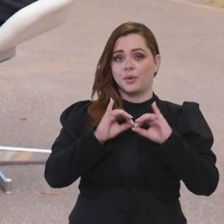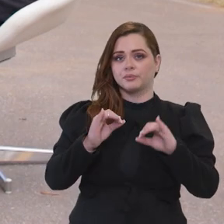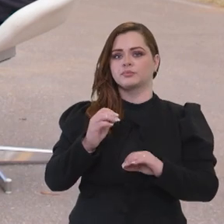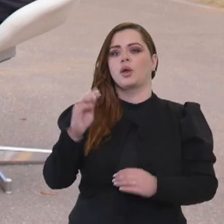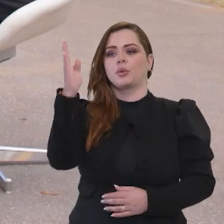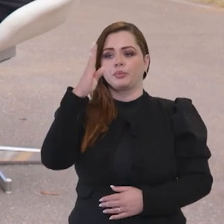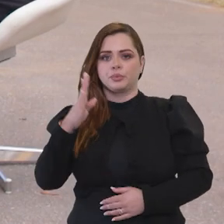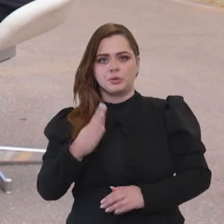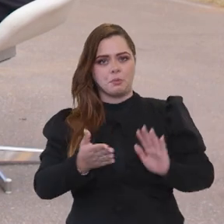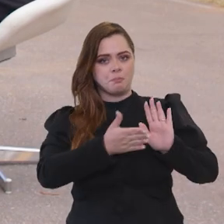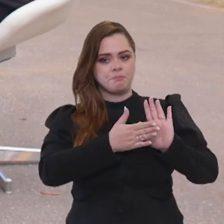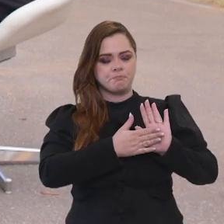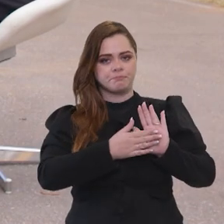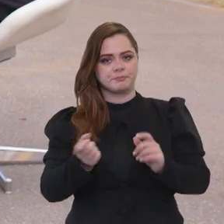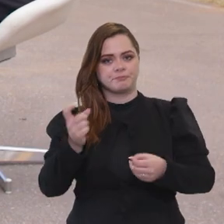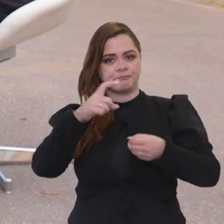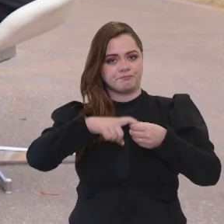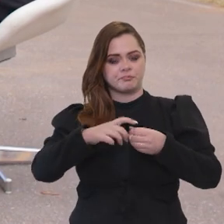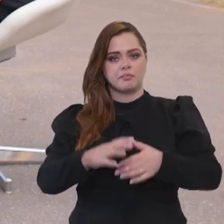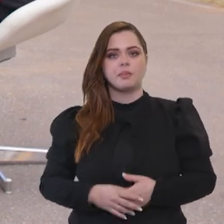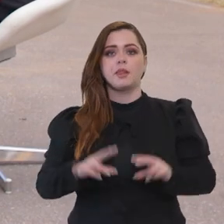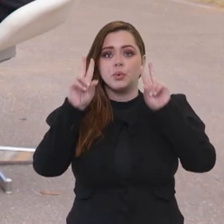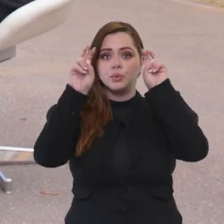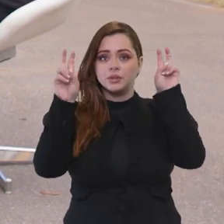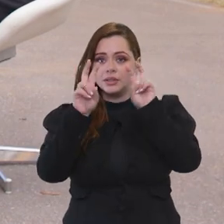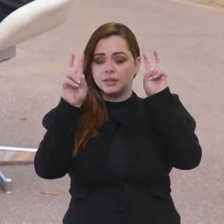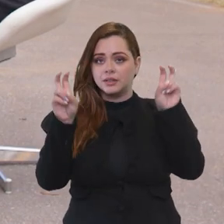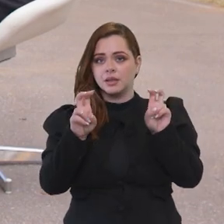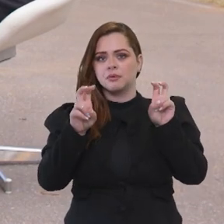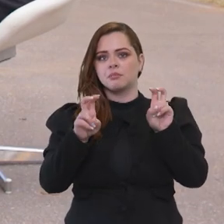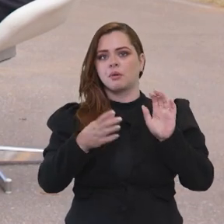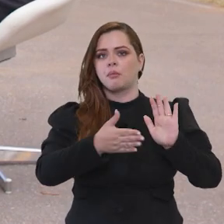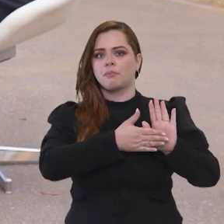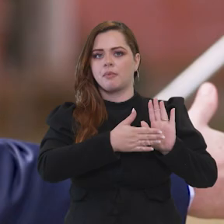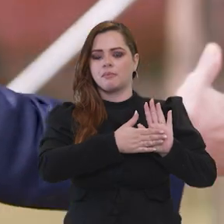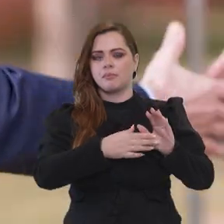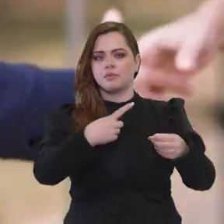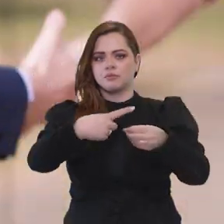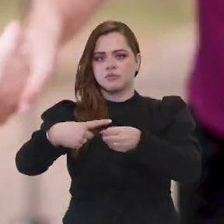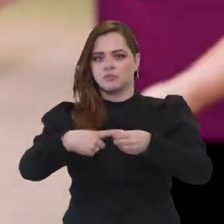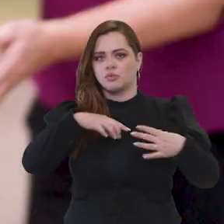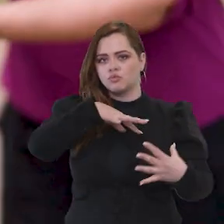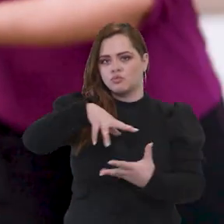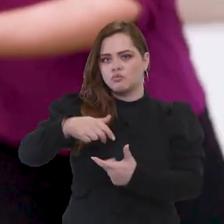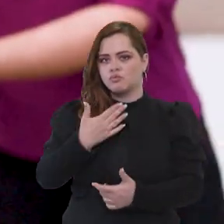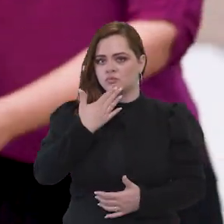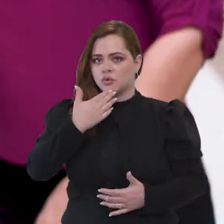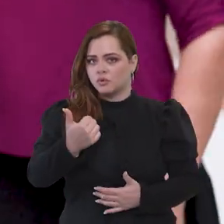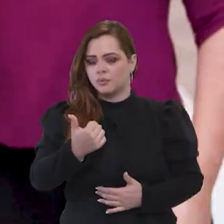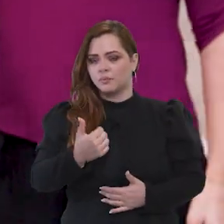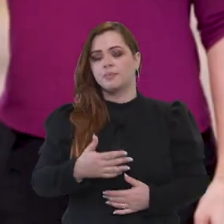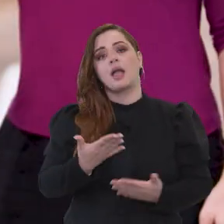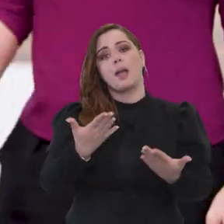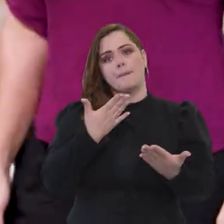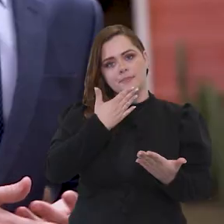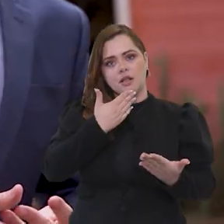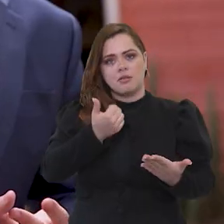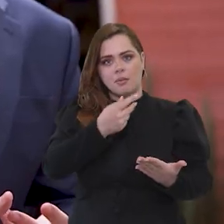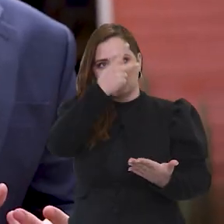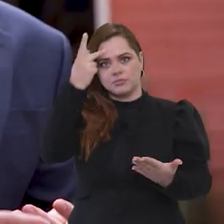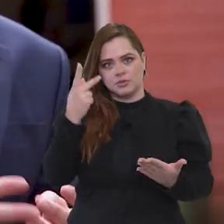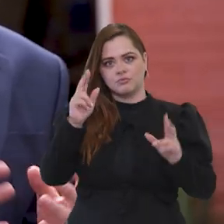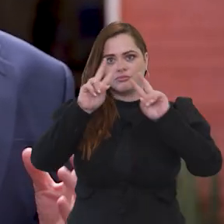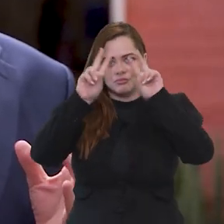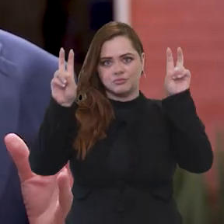Olá, o Brasil em Pauta está no ar. O tema é o papel das cidades no mundo contemporâneo. E ninguém melhor para falar sobre esse